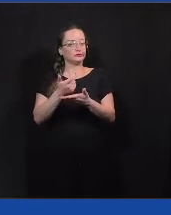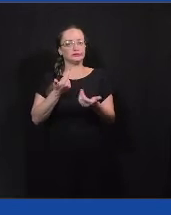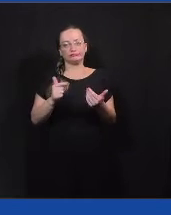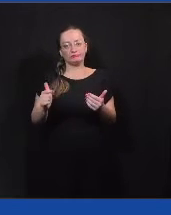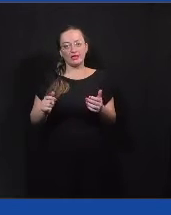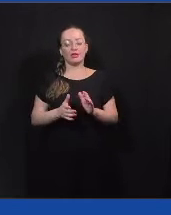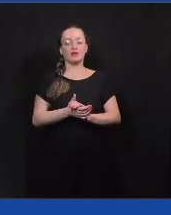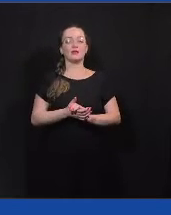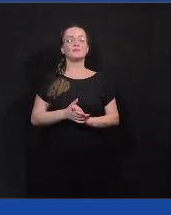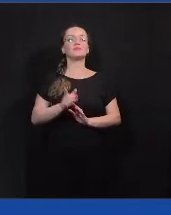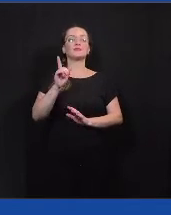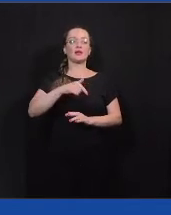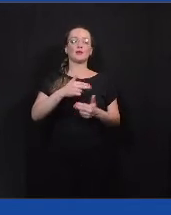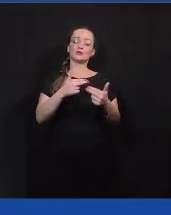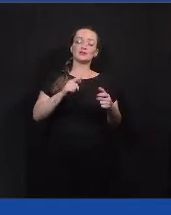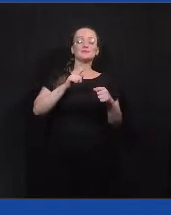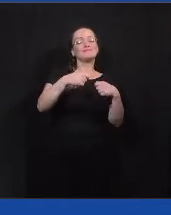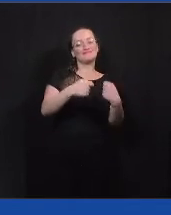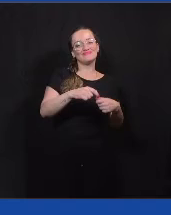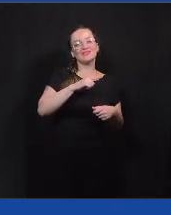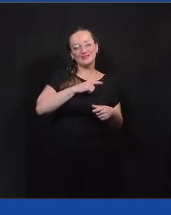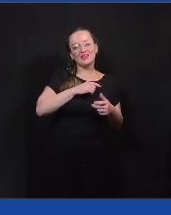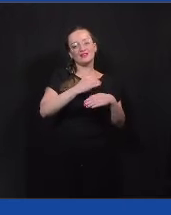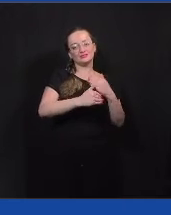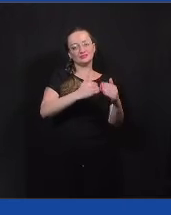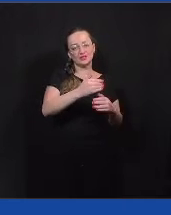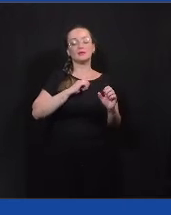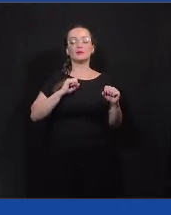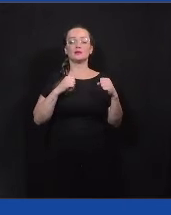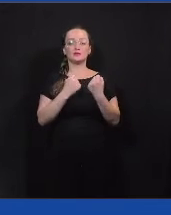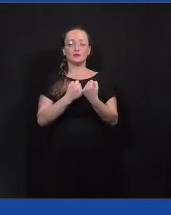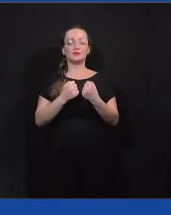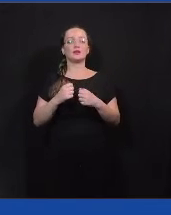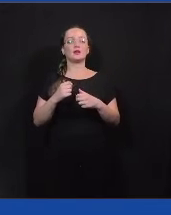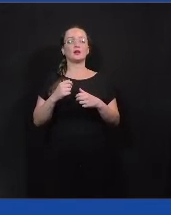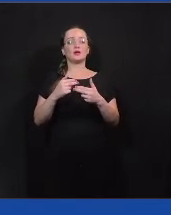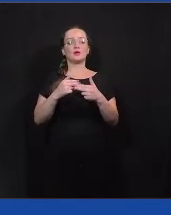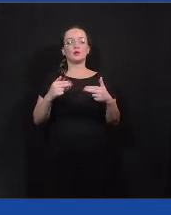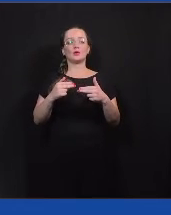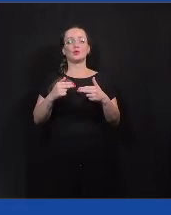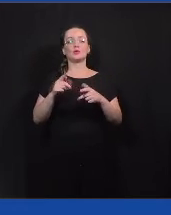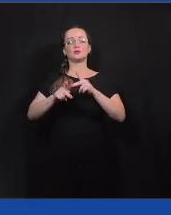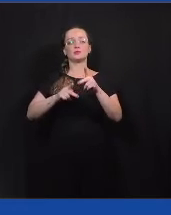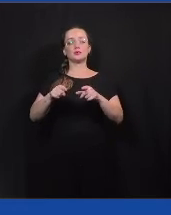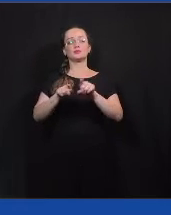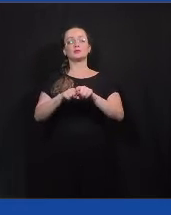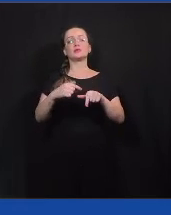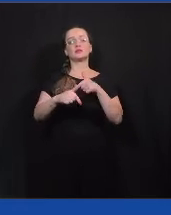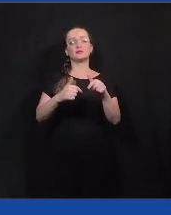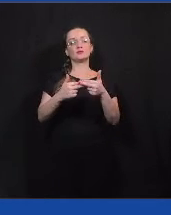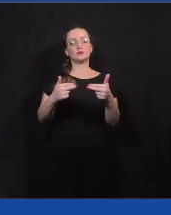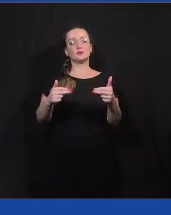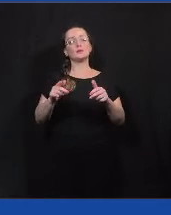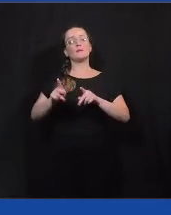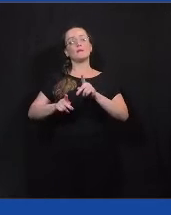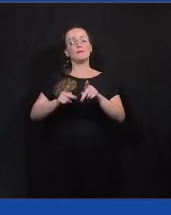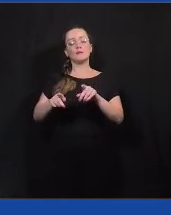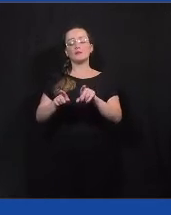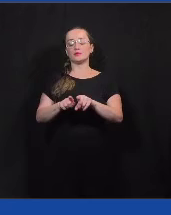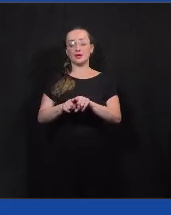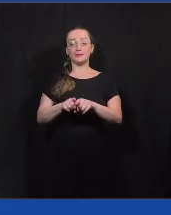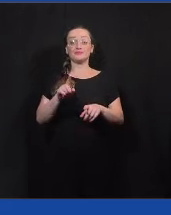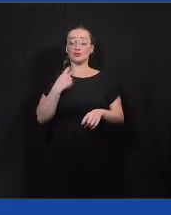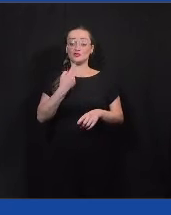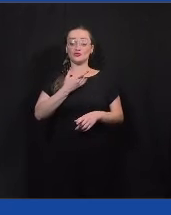é um mal, mas é um mal necessário, que é para defender os gastos públicos e o serviço público como um todo. Então, gente quer